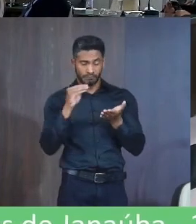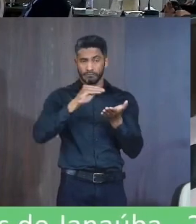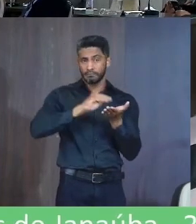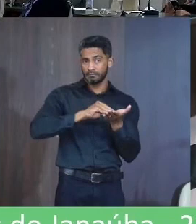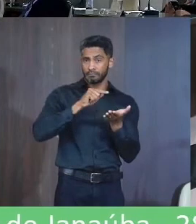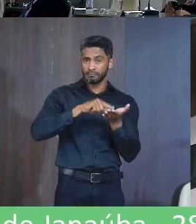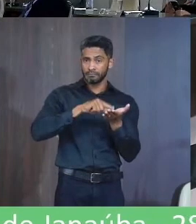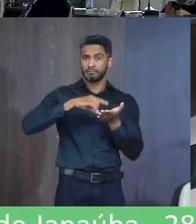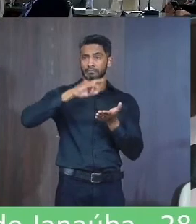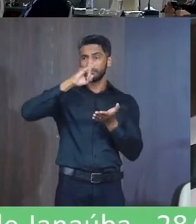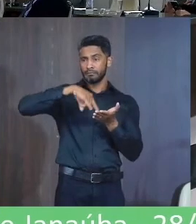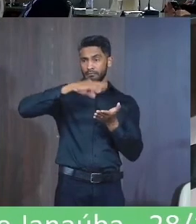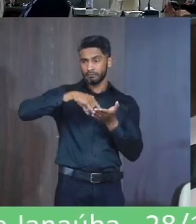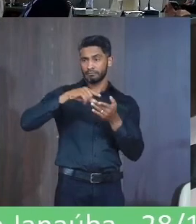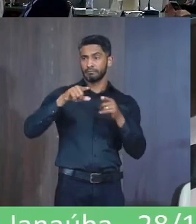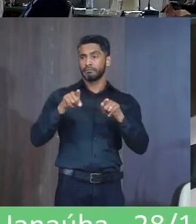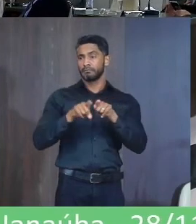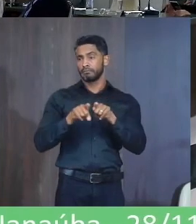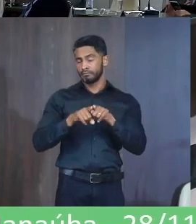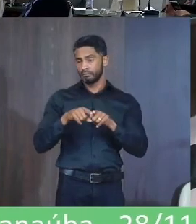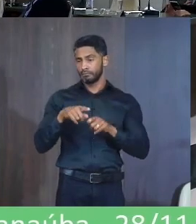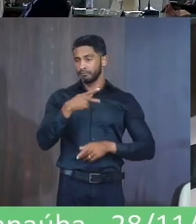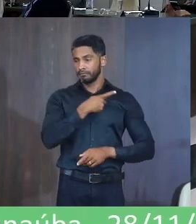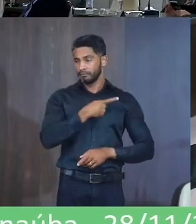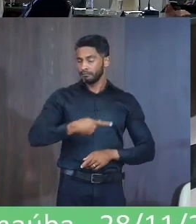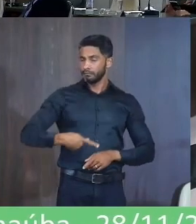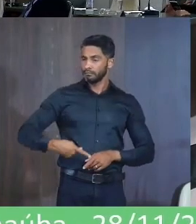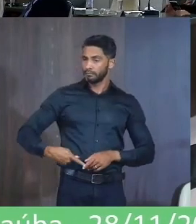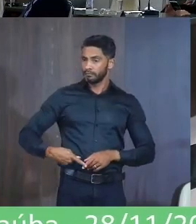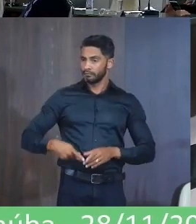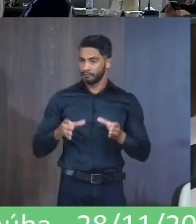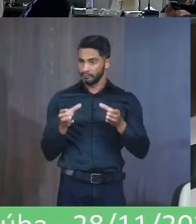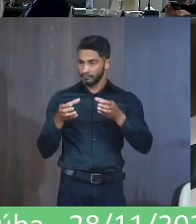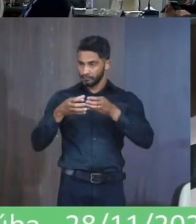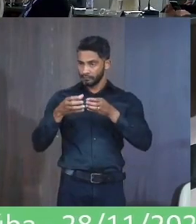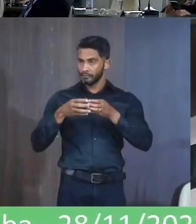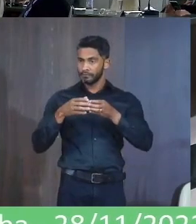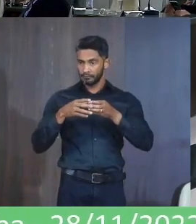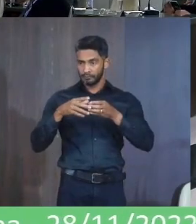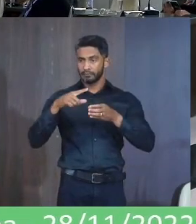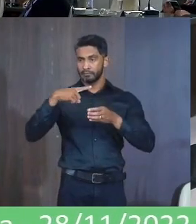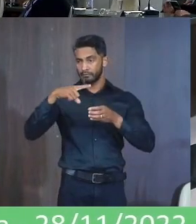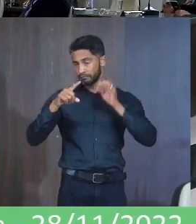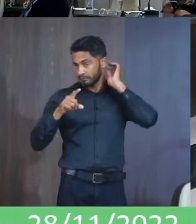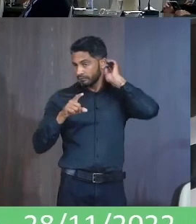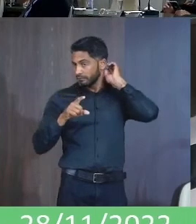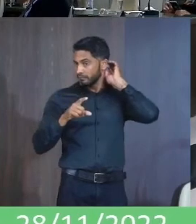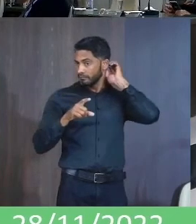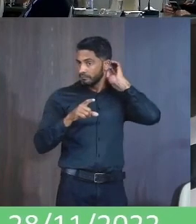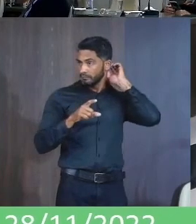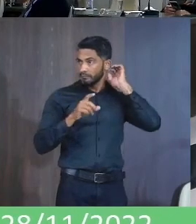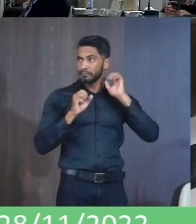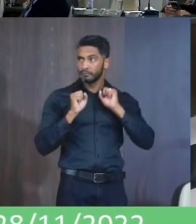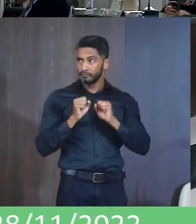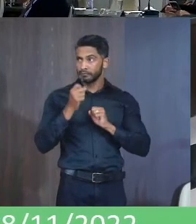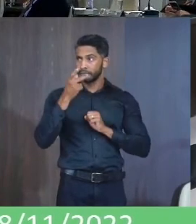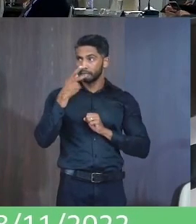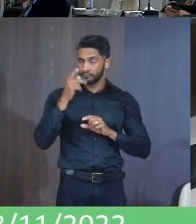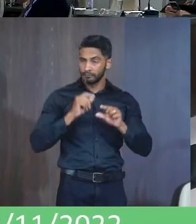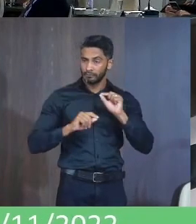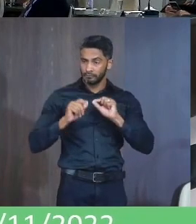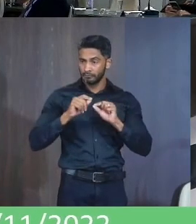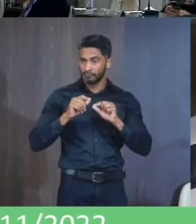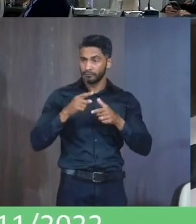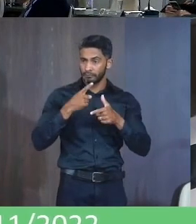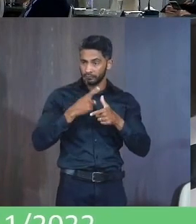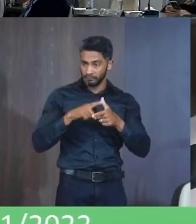Os documentos também Presidente A comissão vai lá Averiguar Mas de antemão A gente já pode falar Que Esse